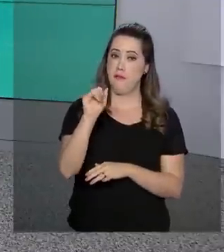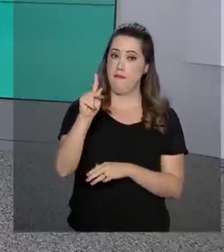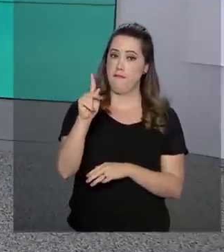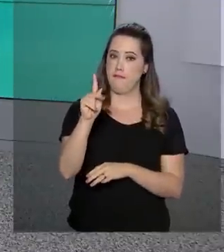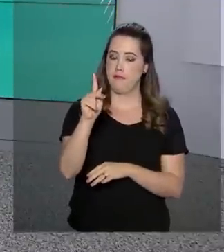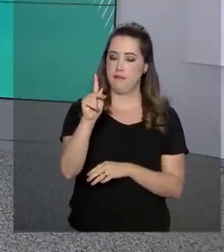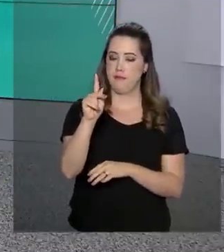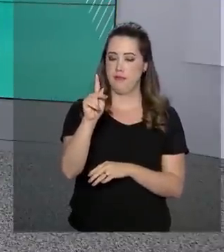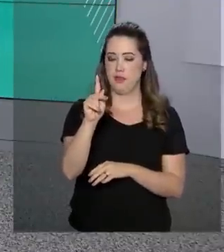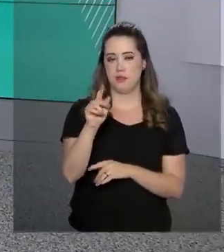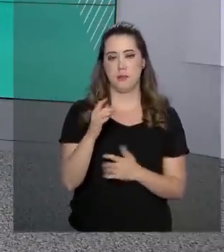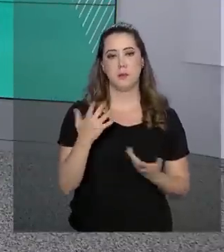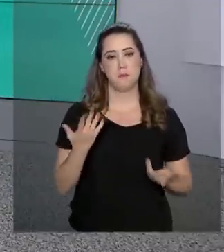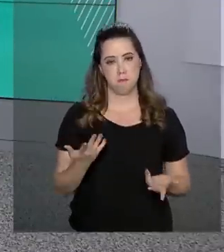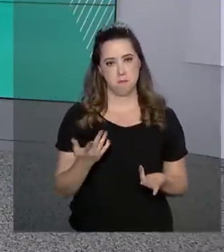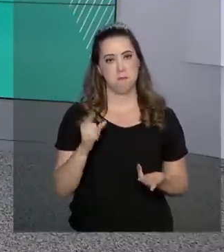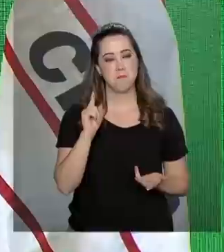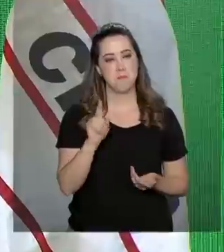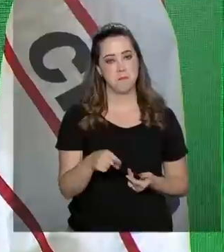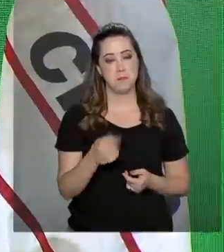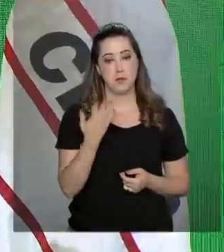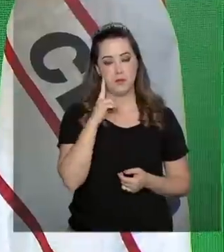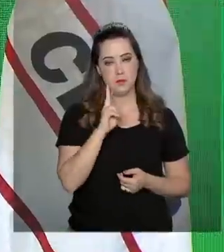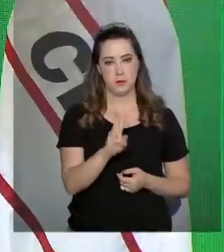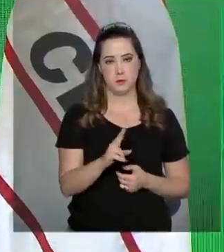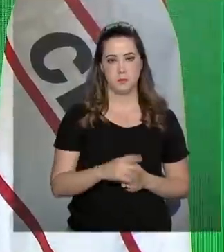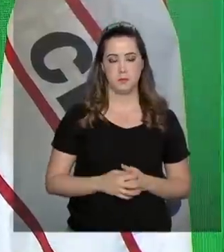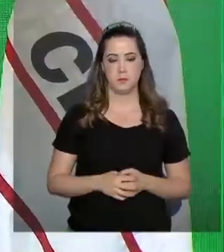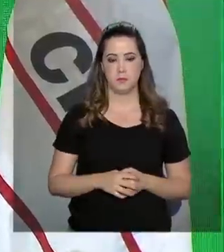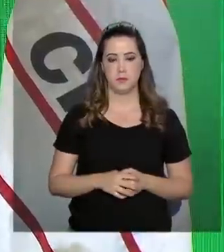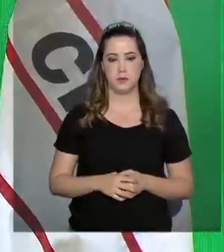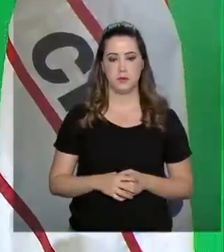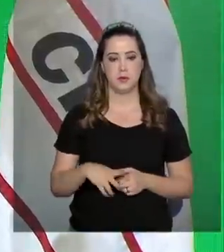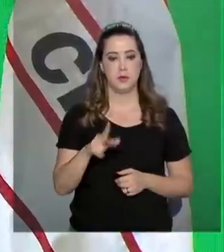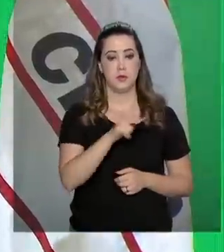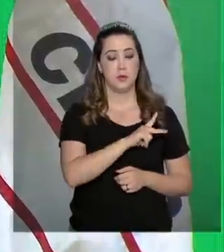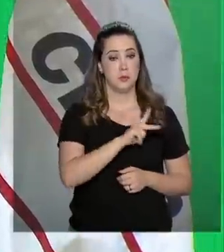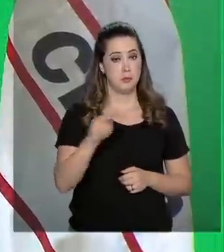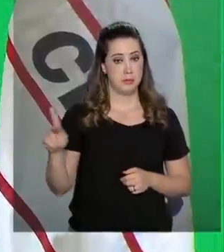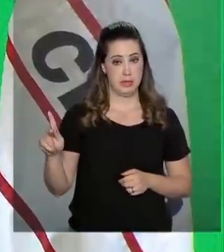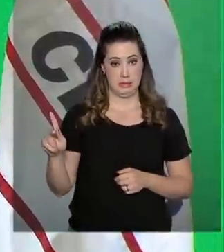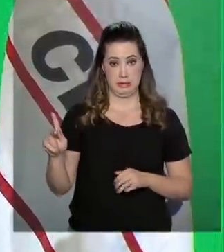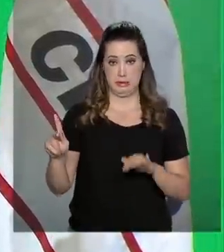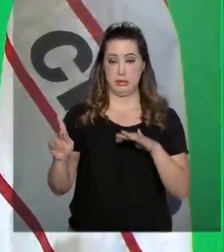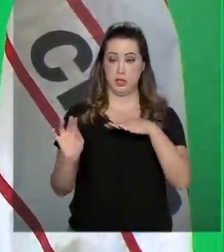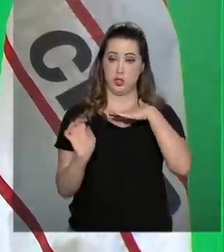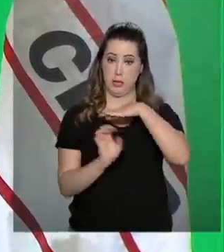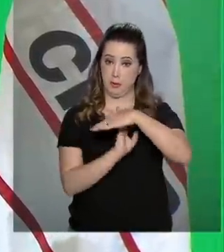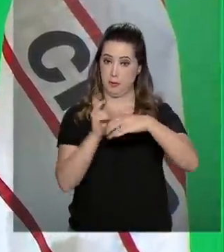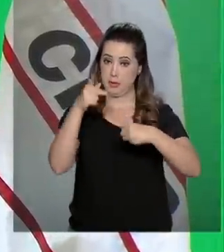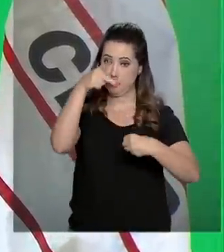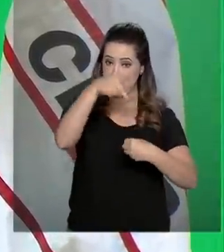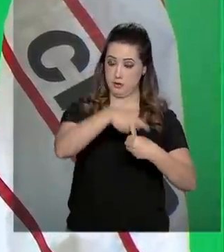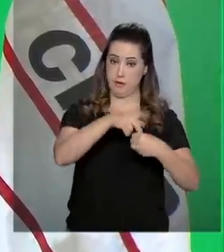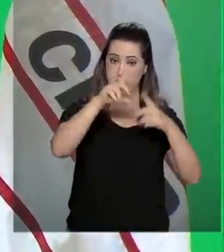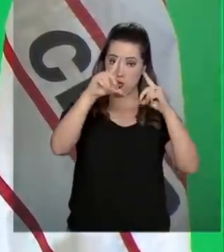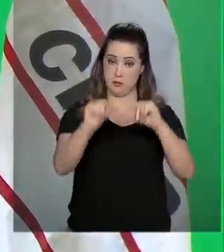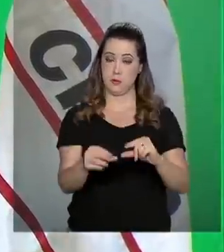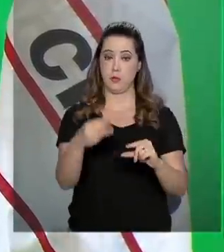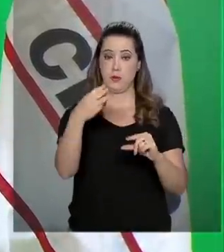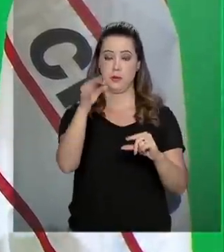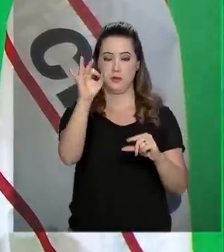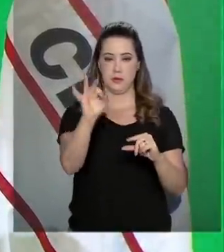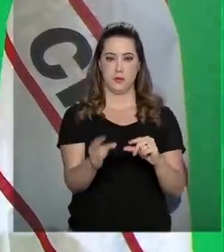Estado de São Paulo, a Fiesp. O presidente da Petrobras logo mais anuncia uma redução de 3% no preço da gasolina.